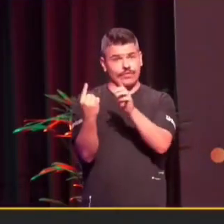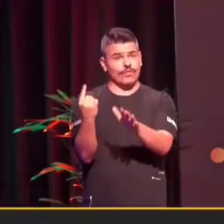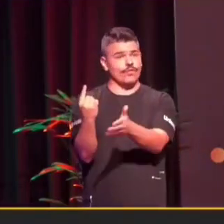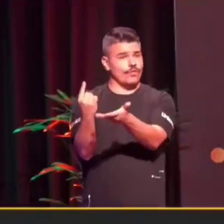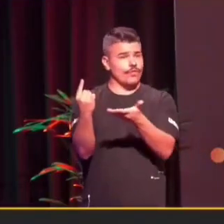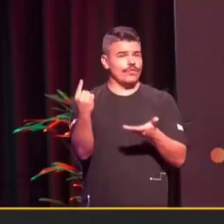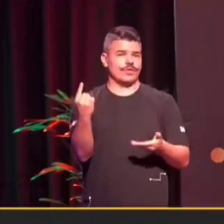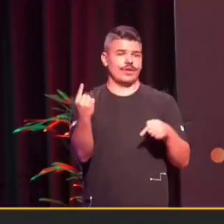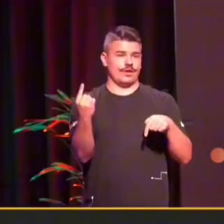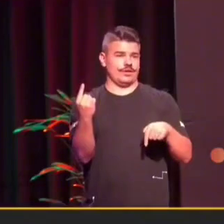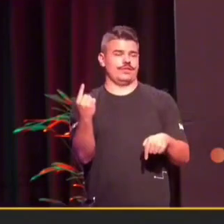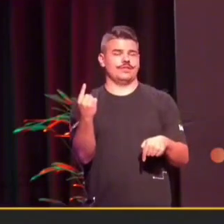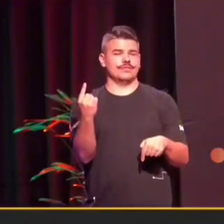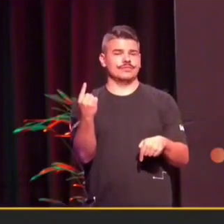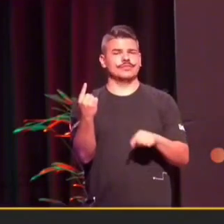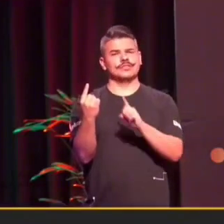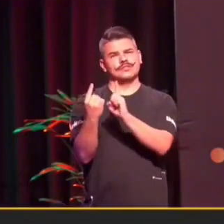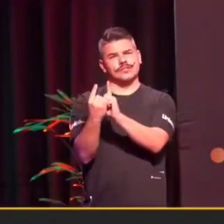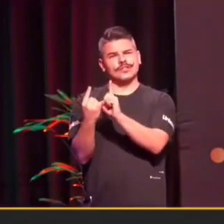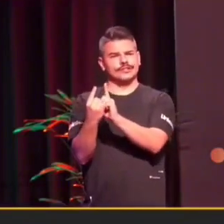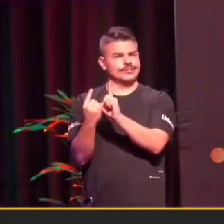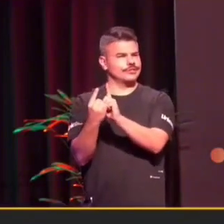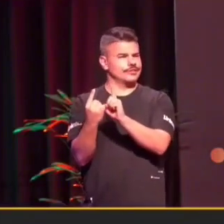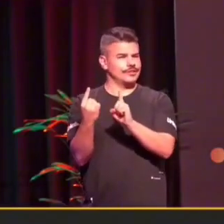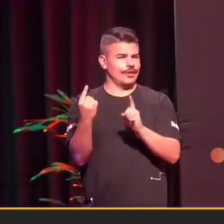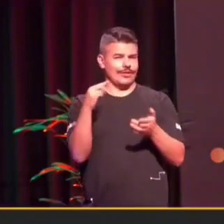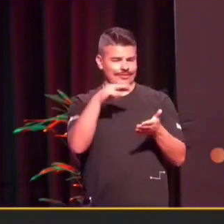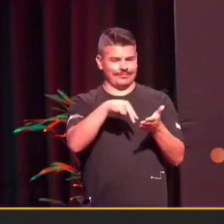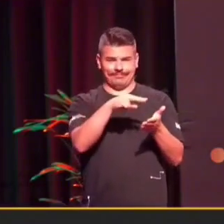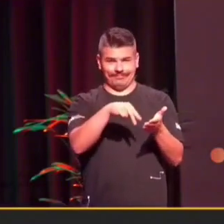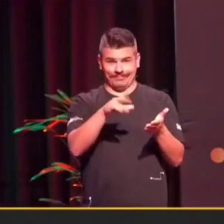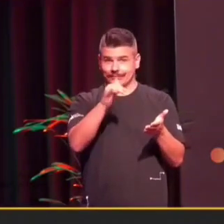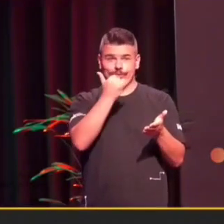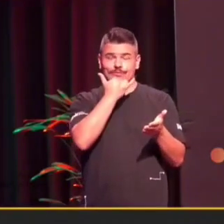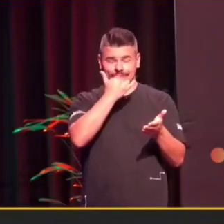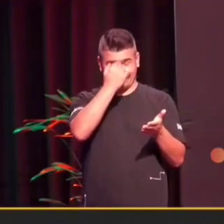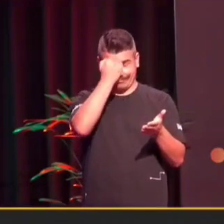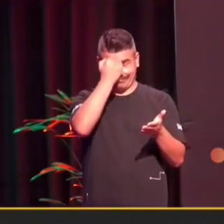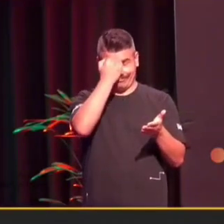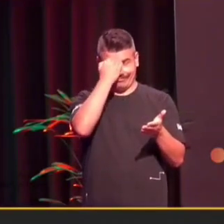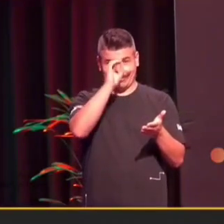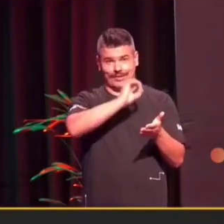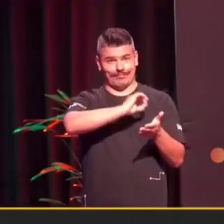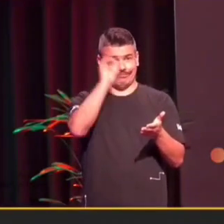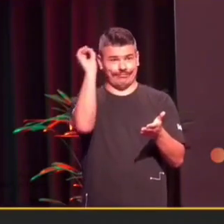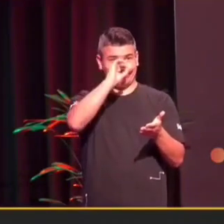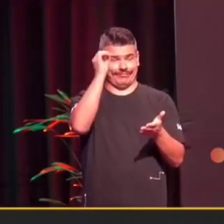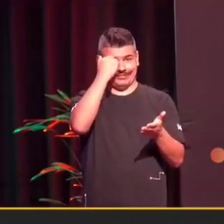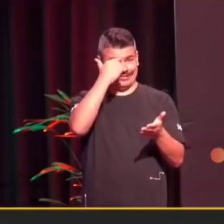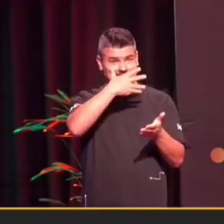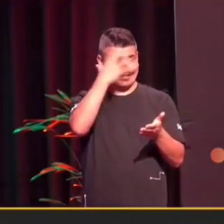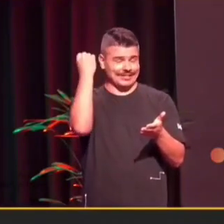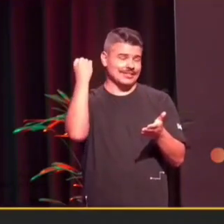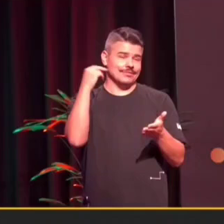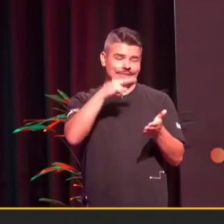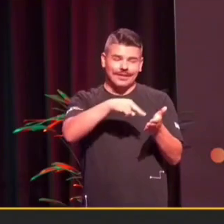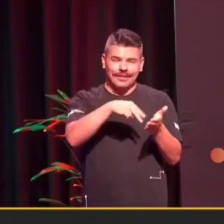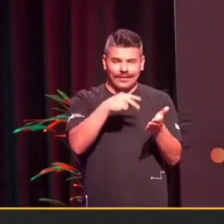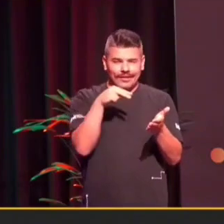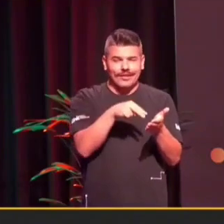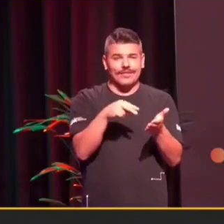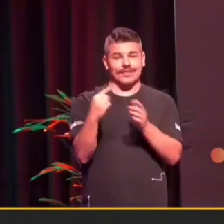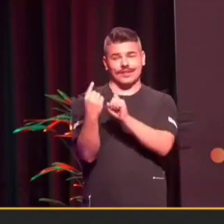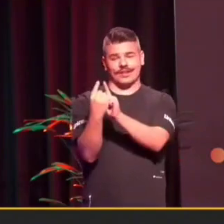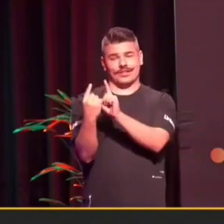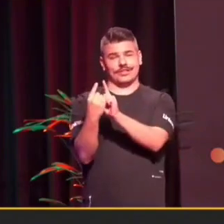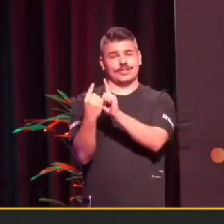vamos reconhecer hoje está com a gente. Eu fiz uma colinha, gente, porque a minha memória está assim, difícil. Mas o cliente está com a gente